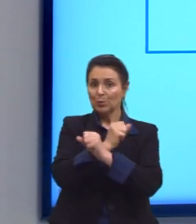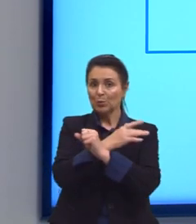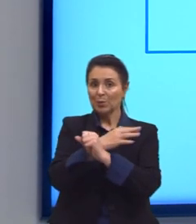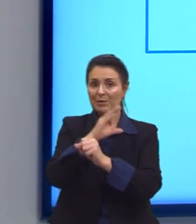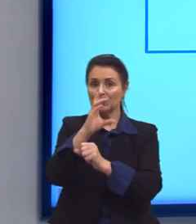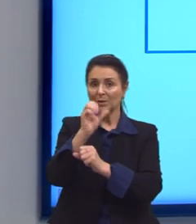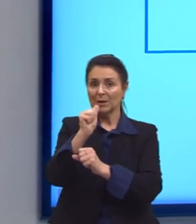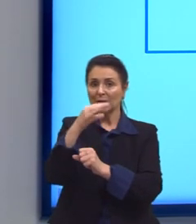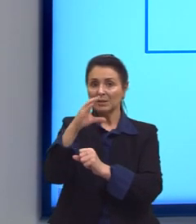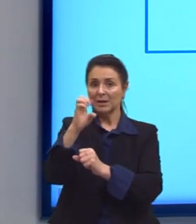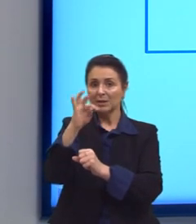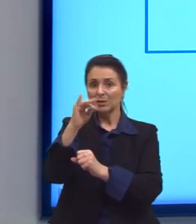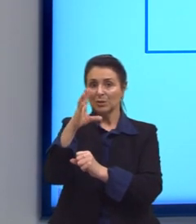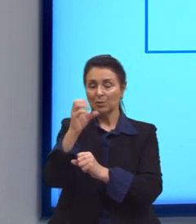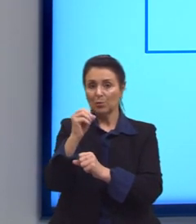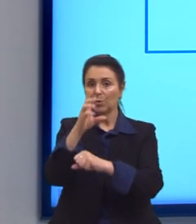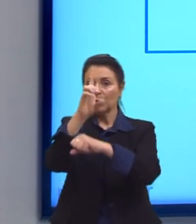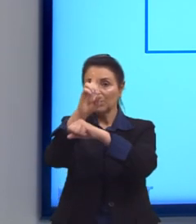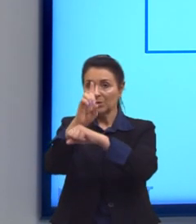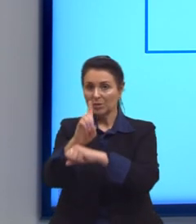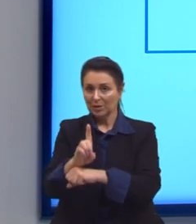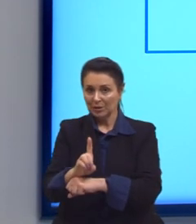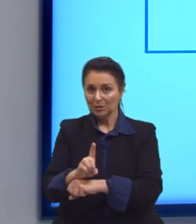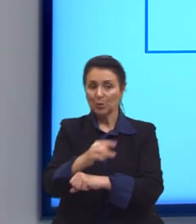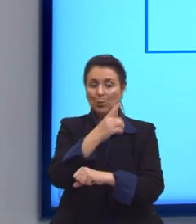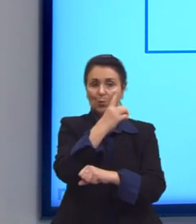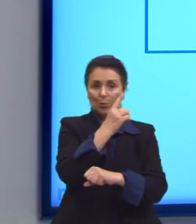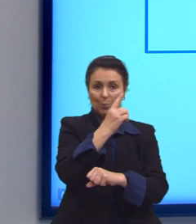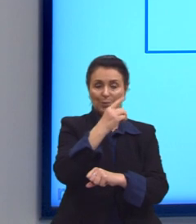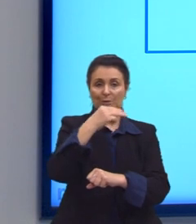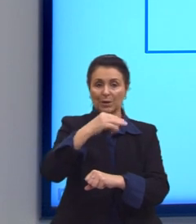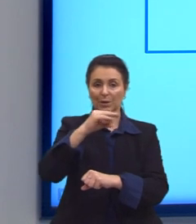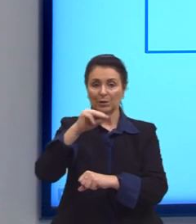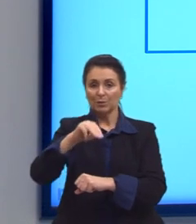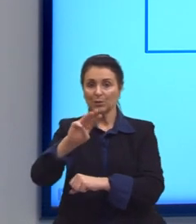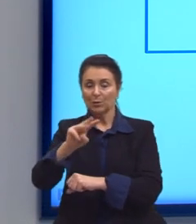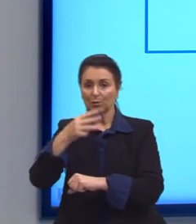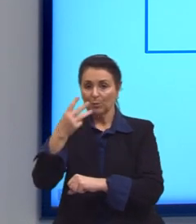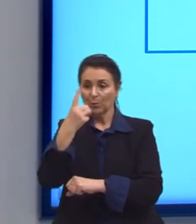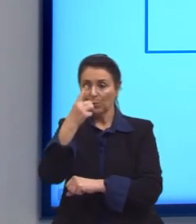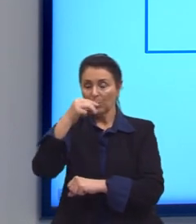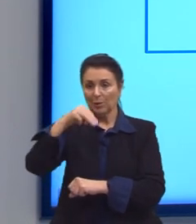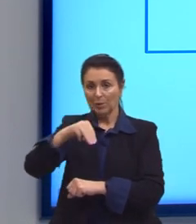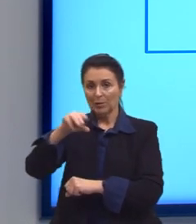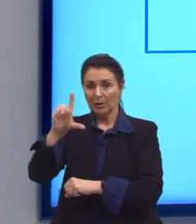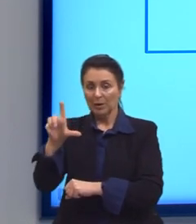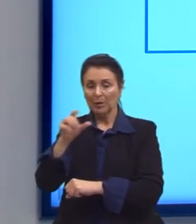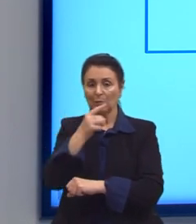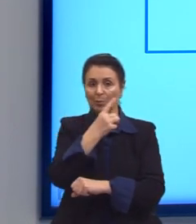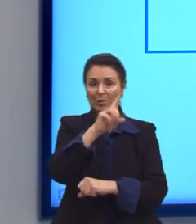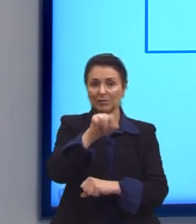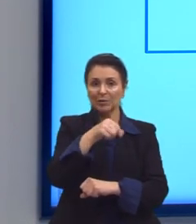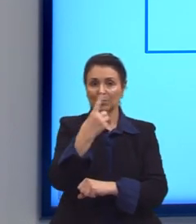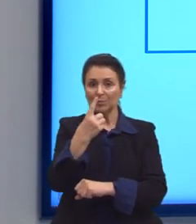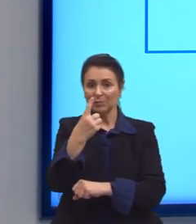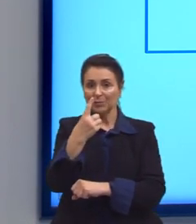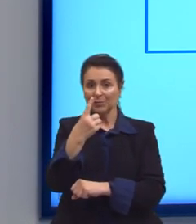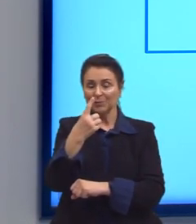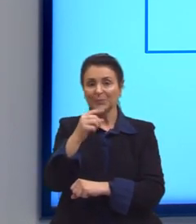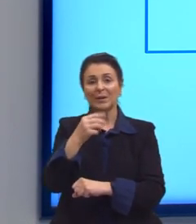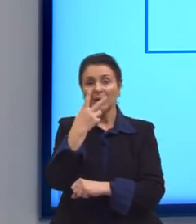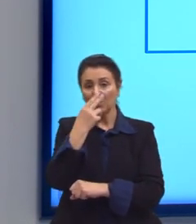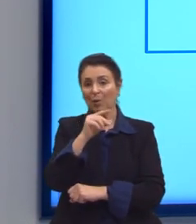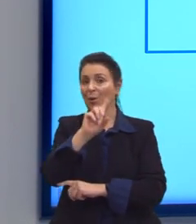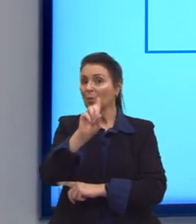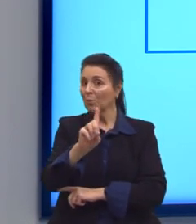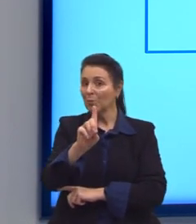densidade, por que? Para cada 1 cm³ eu tenho 1 ml, então, em 1,1 grama eu tenho em 1 ml, isso é